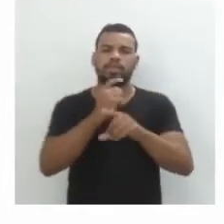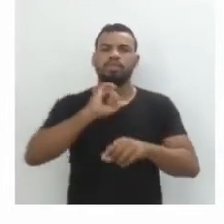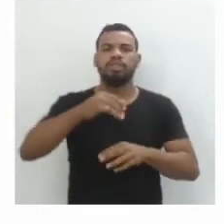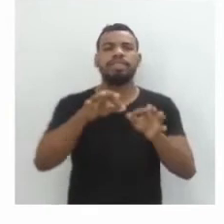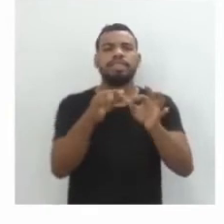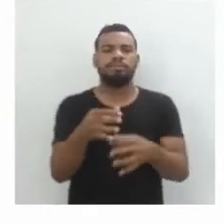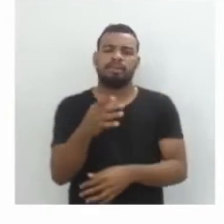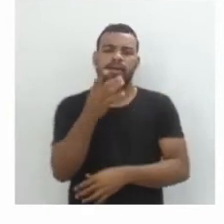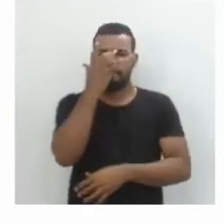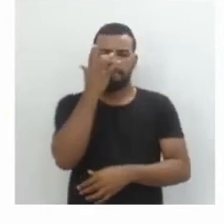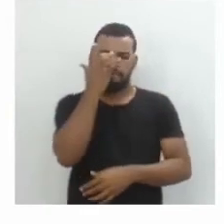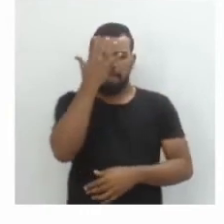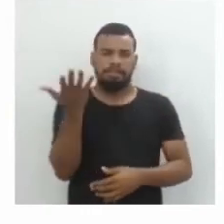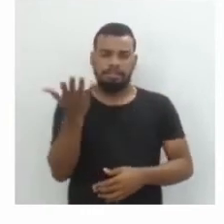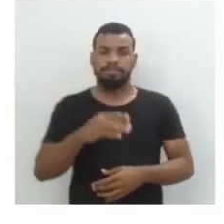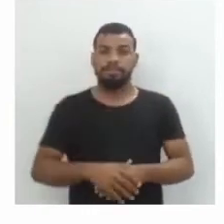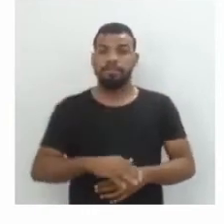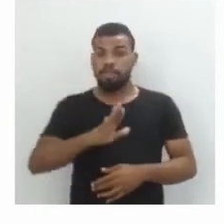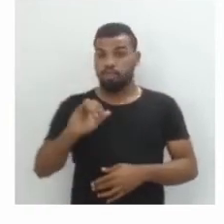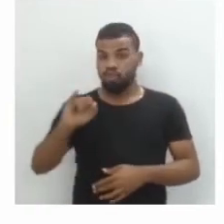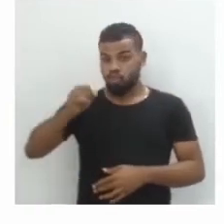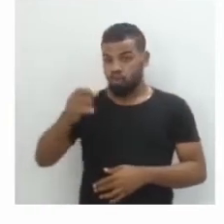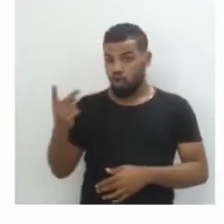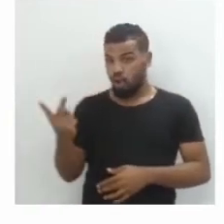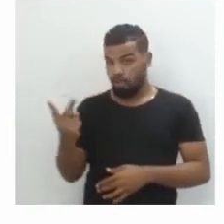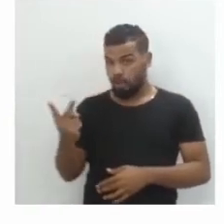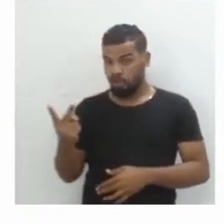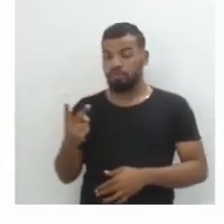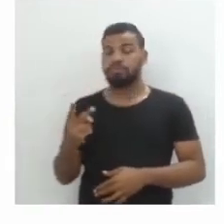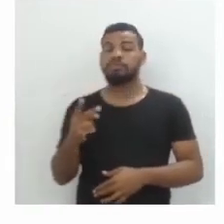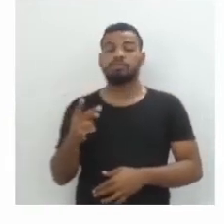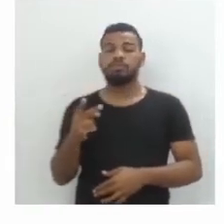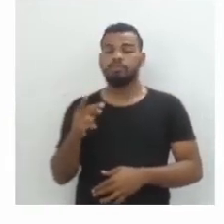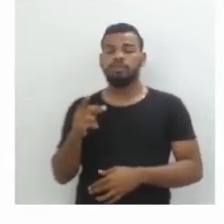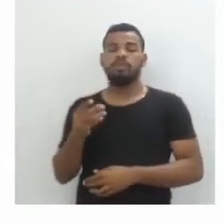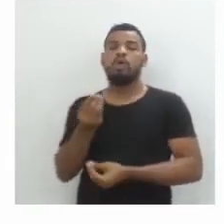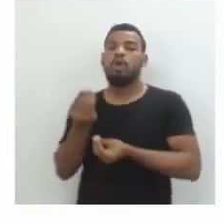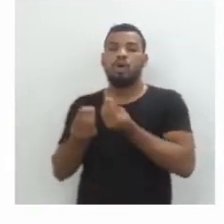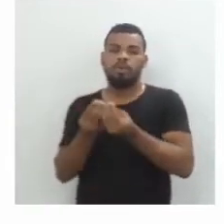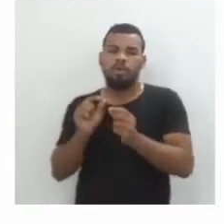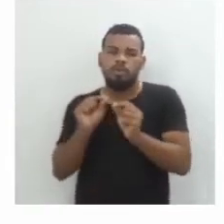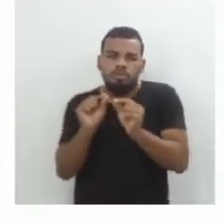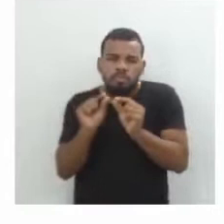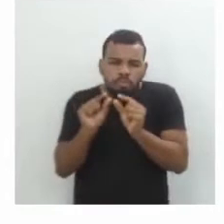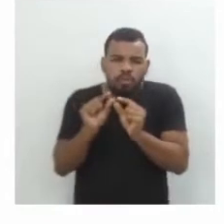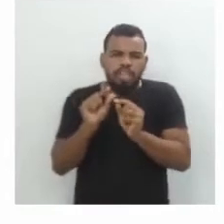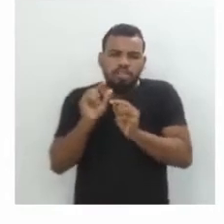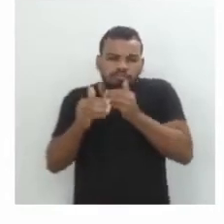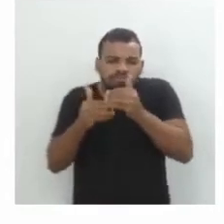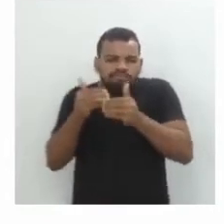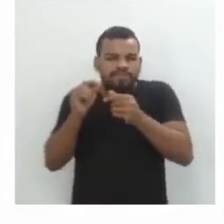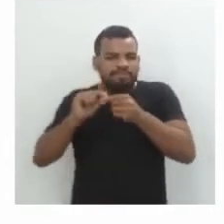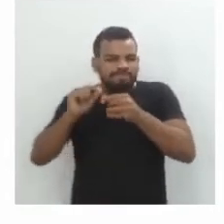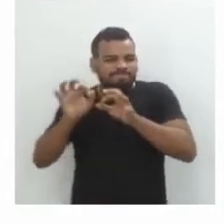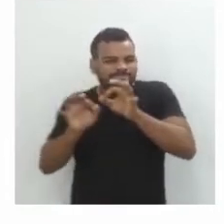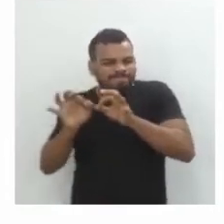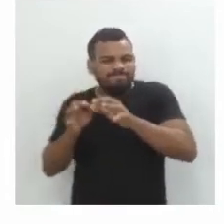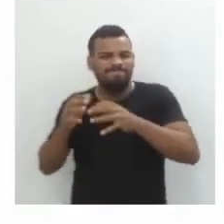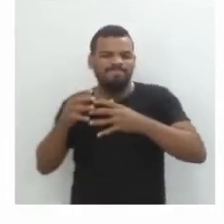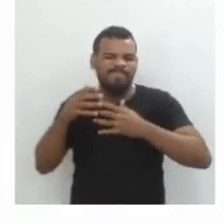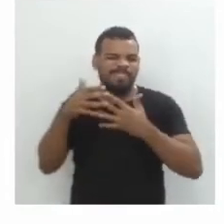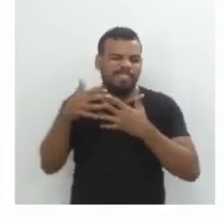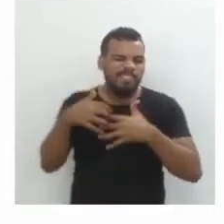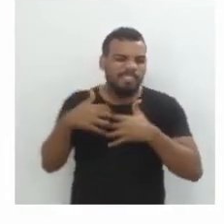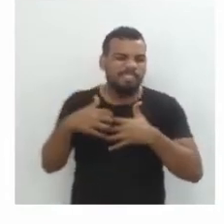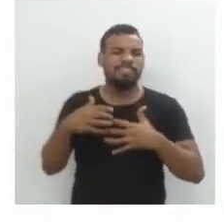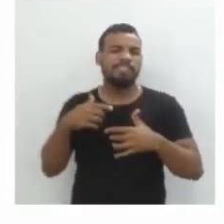simples, digamos assim. Já os juros compostos, para determiná-los, é um pouco mais trabalhoso e a gente geralmente